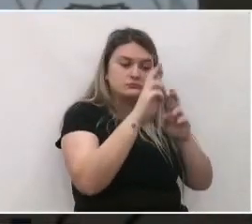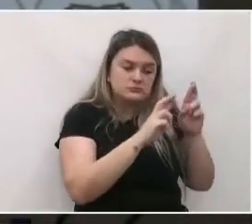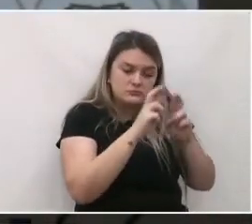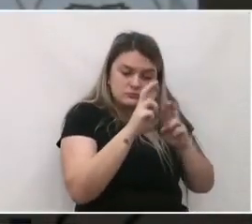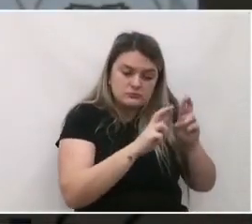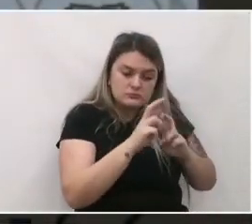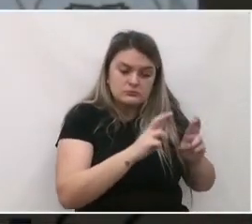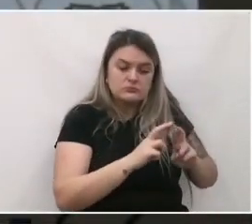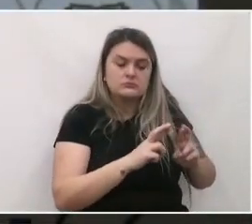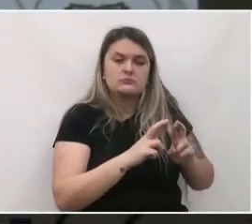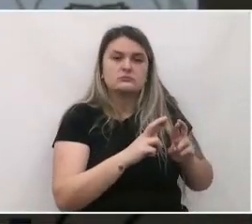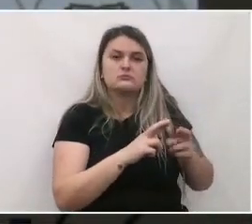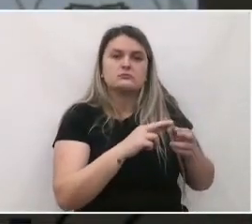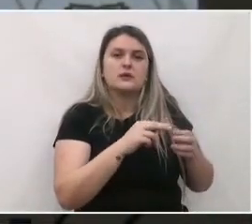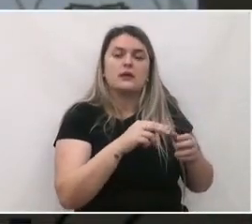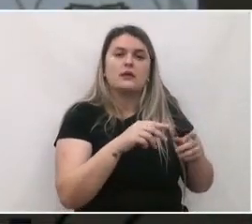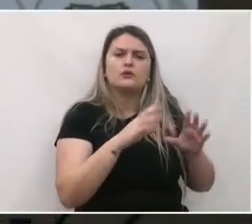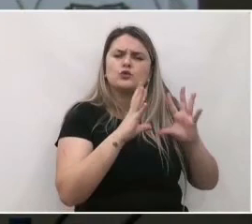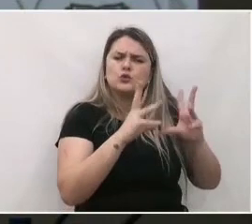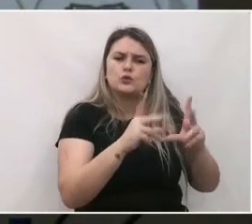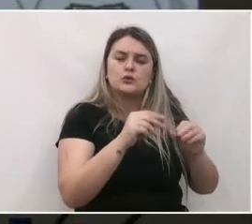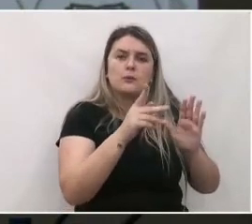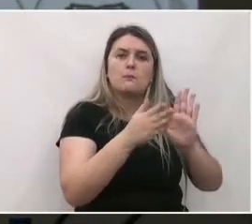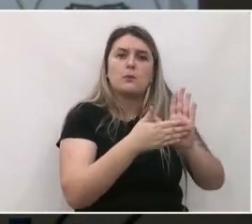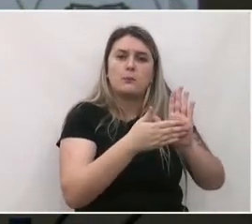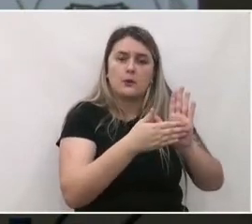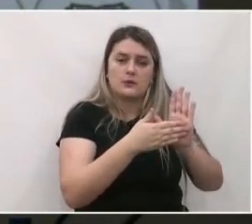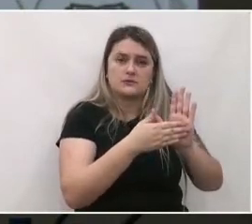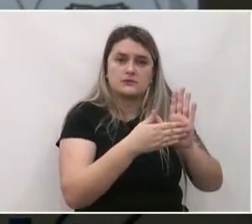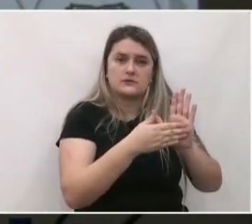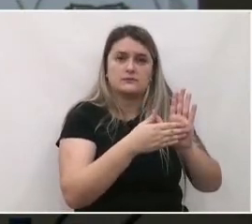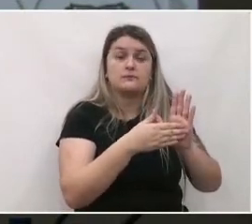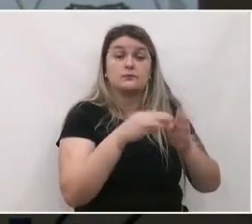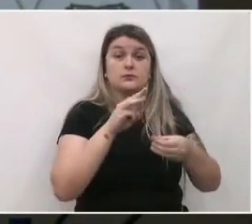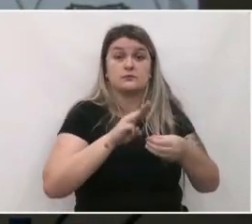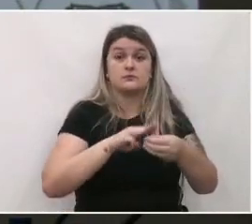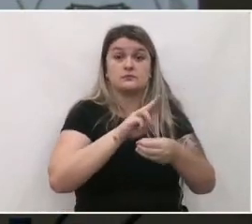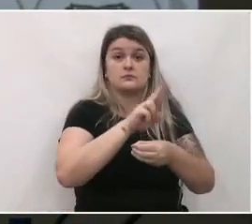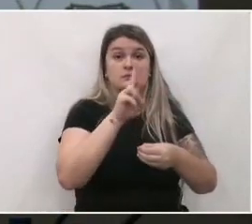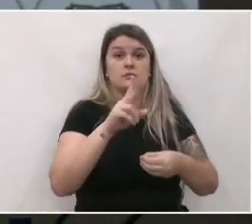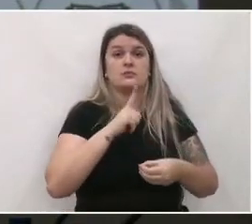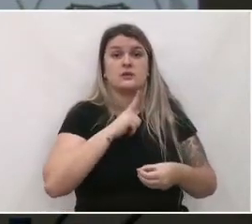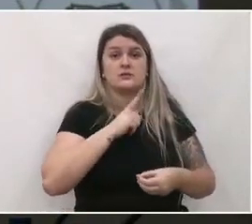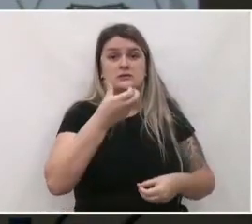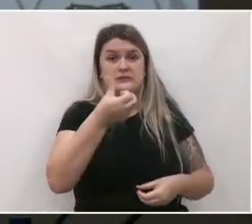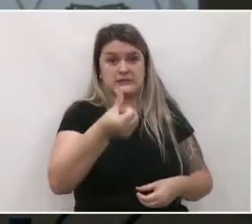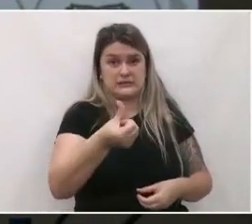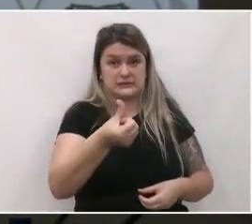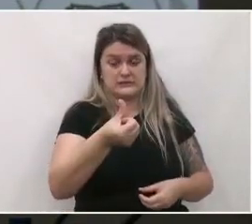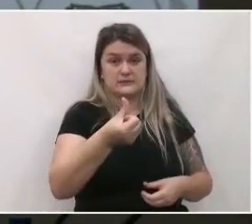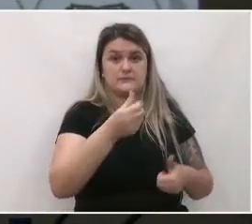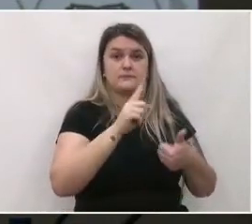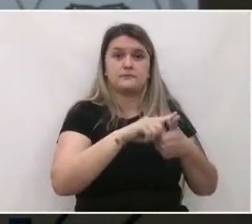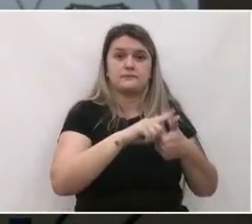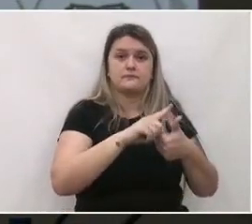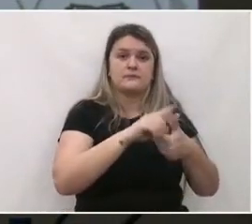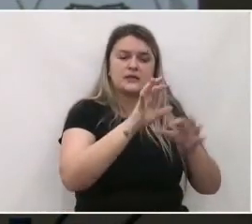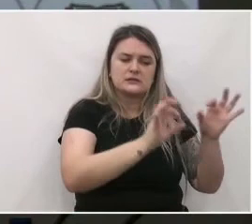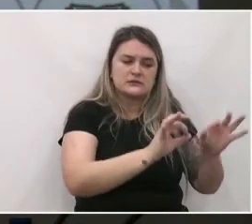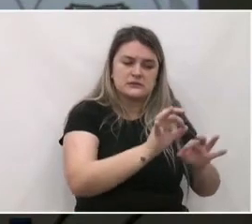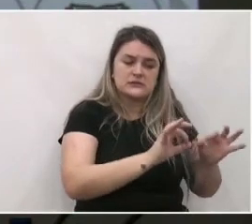considerar todos os planos setoriais existentes. A União da Vitória dispõe de seis. O plano municipal de saneamento básico,